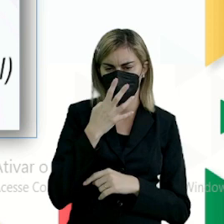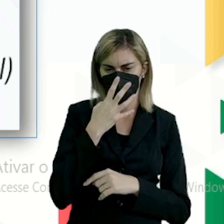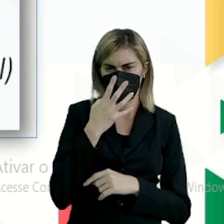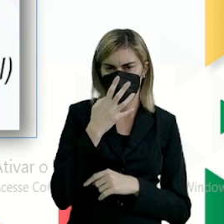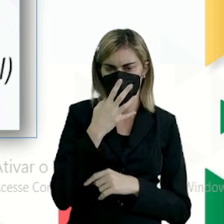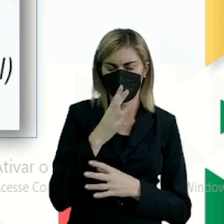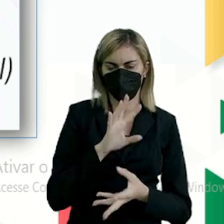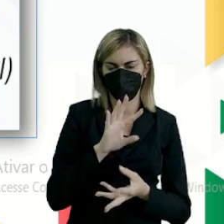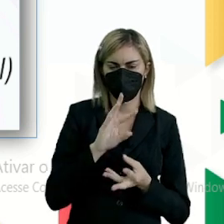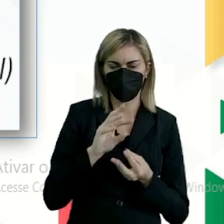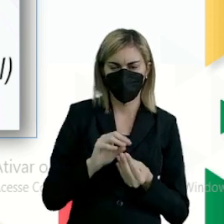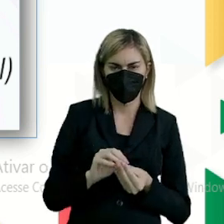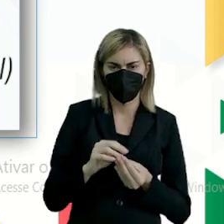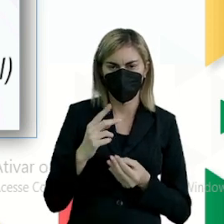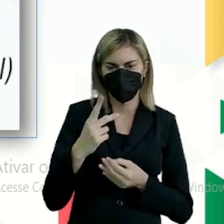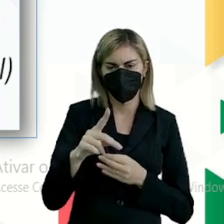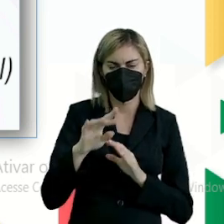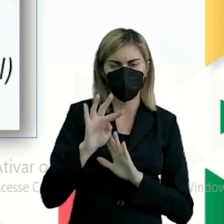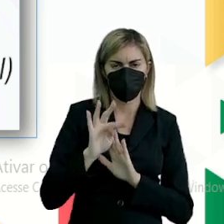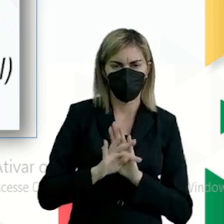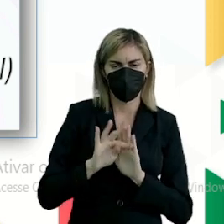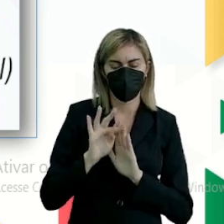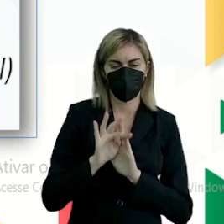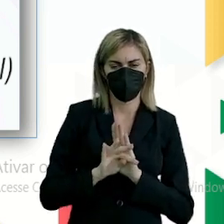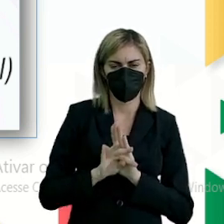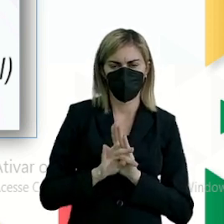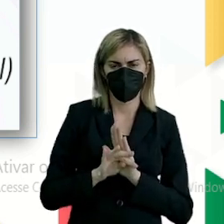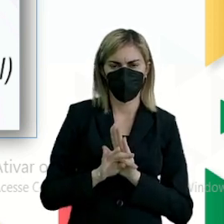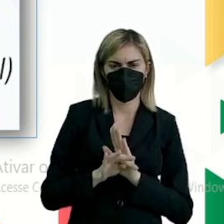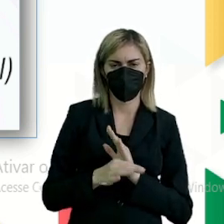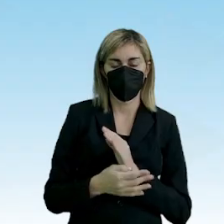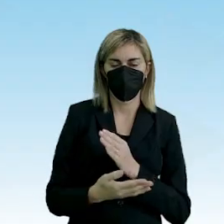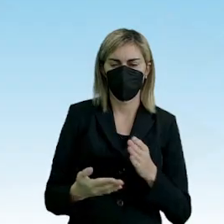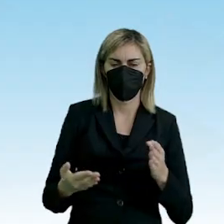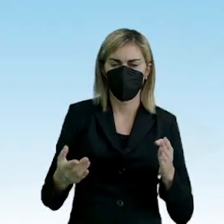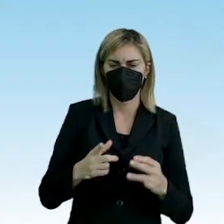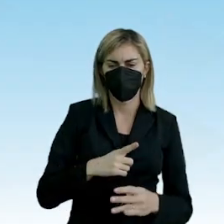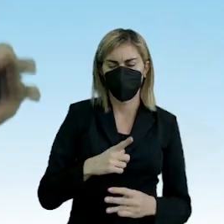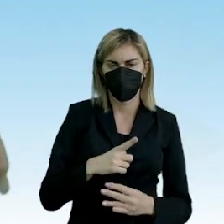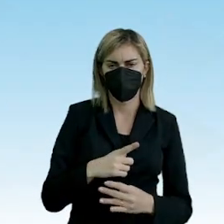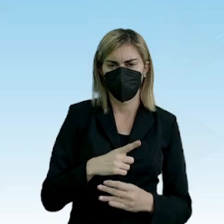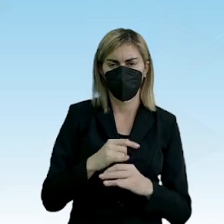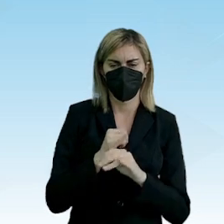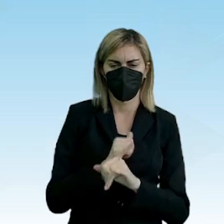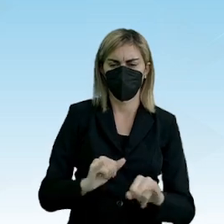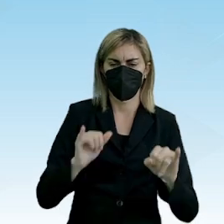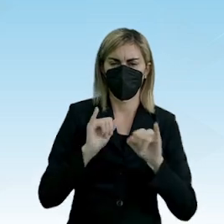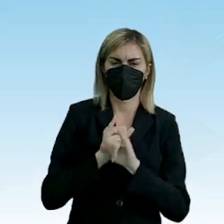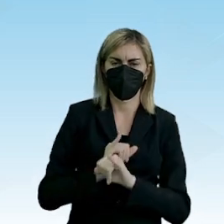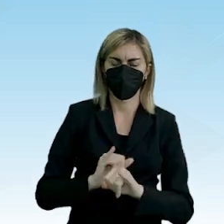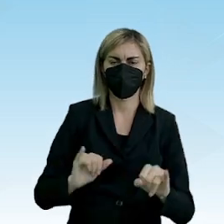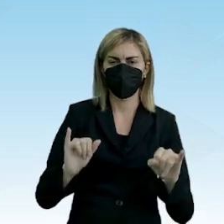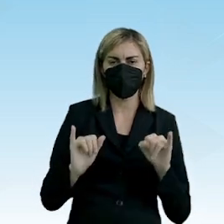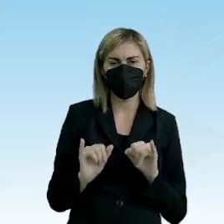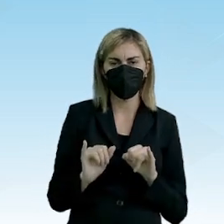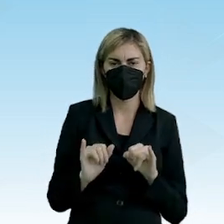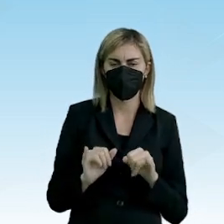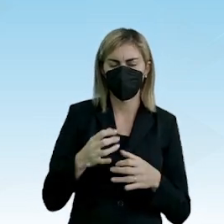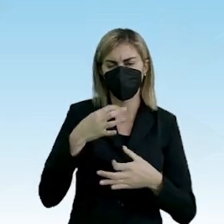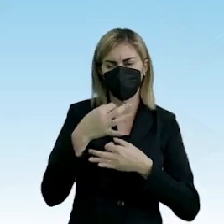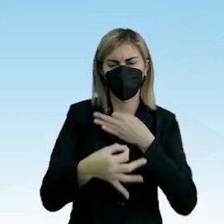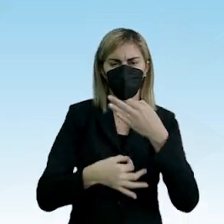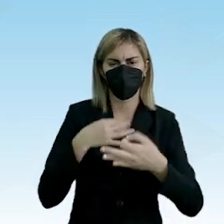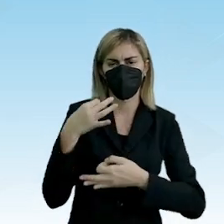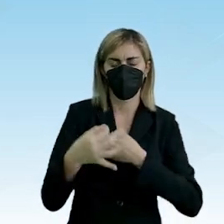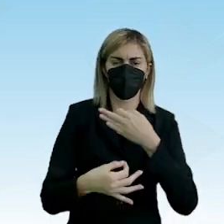na composição do seu texto, certo? Você tem, muitas vezes, no caso, a notícia, fato e a opinião.